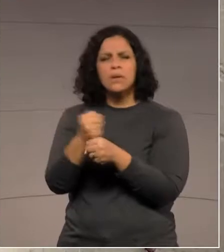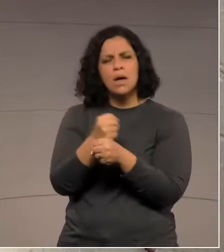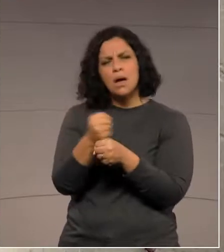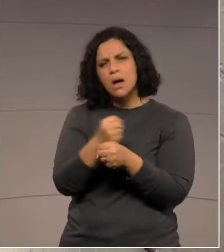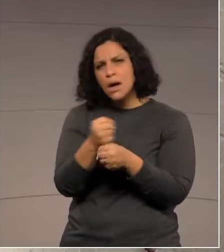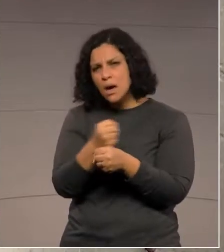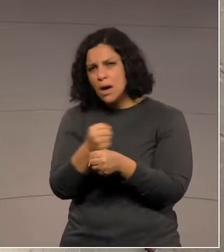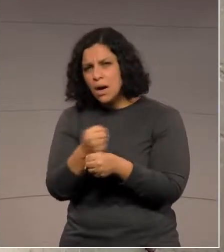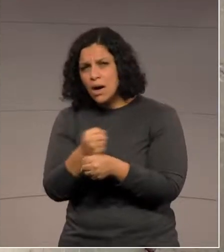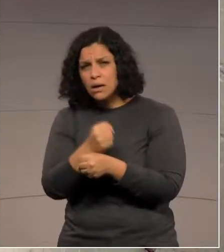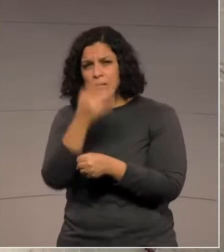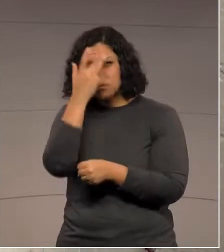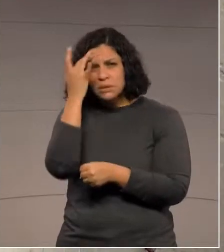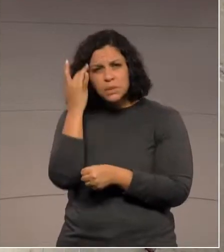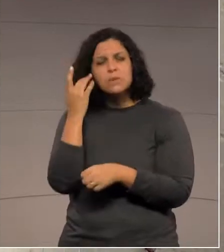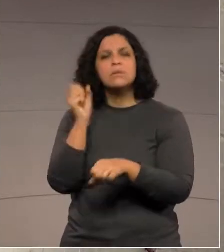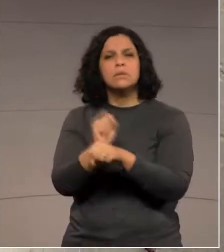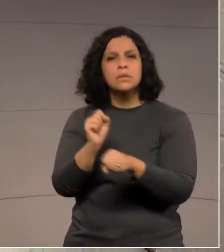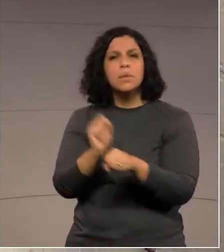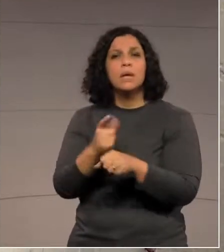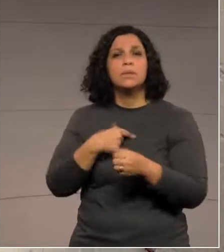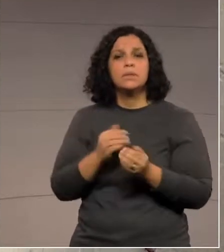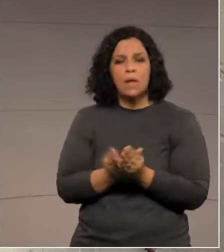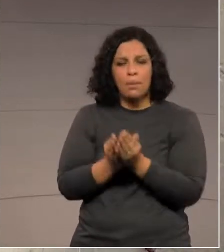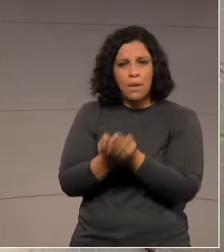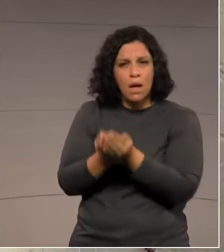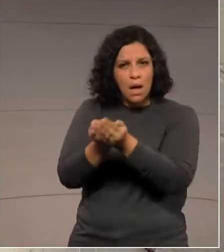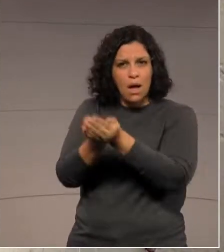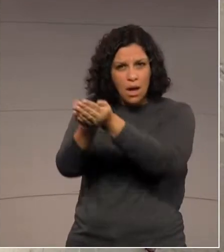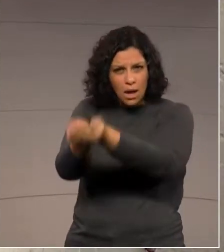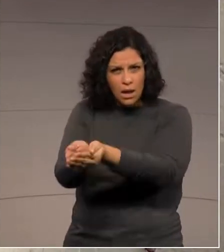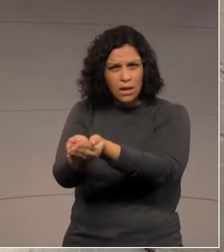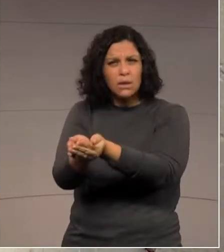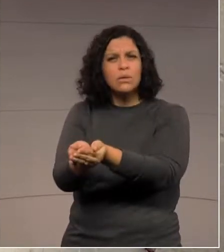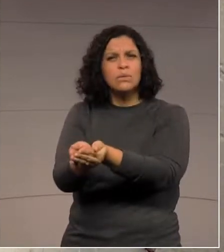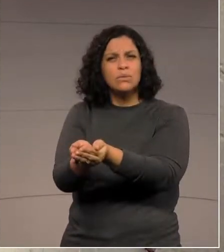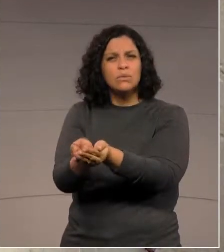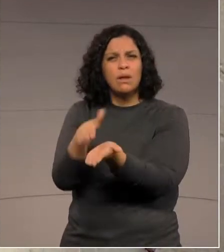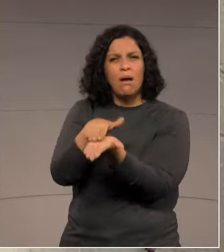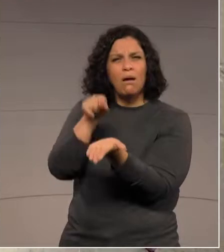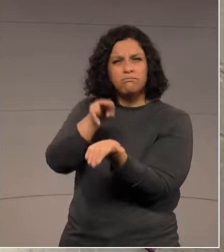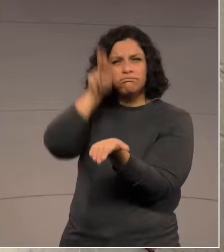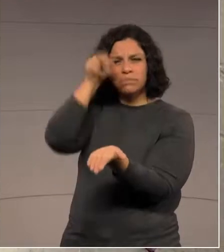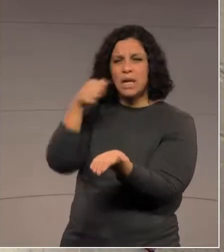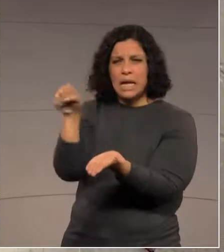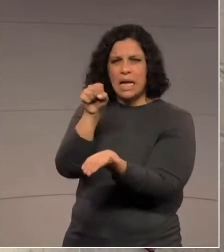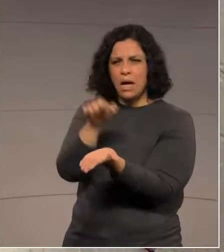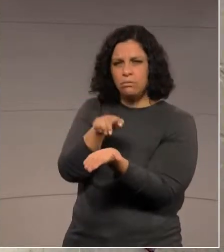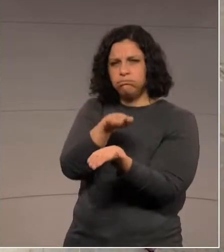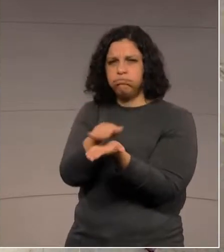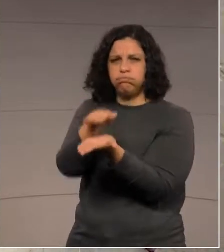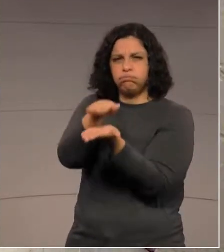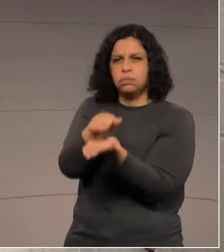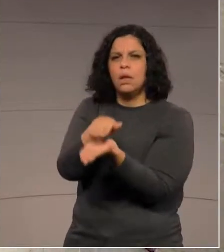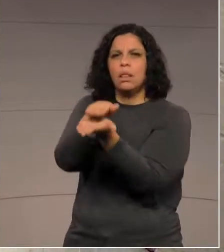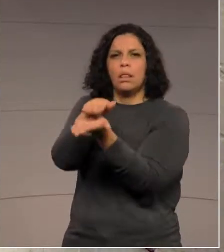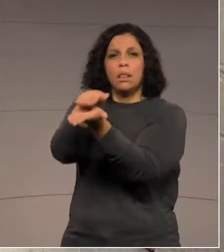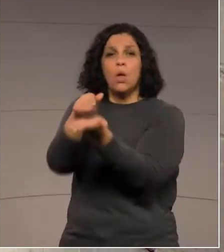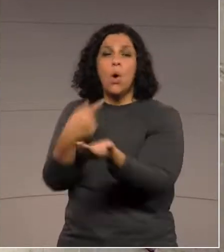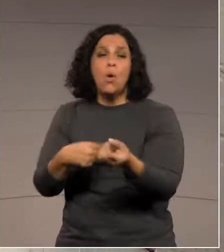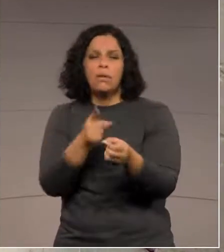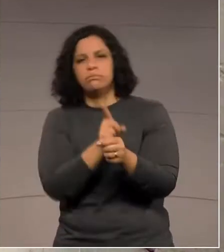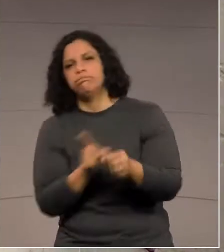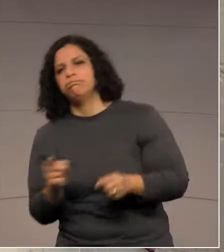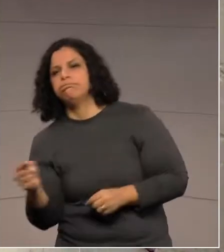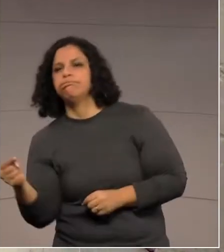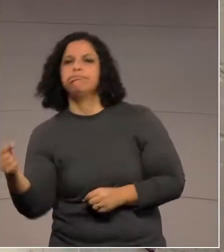todos os que passam por ali ou passam pela balsa ou têm que atravessar até o município de Rondon, dando uma volta imensa. Quem se